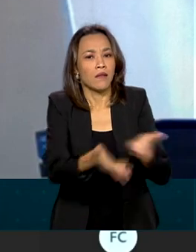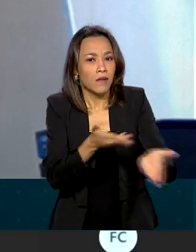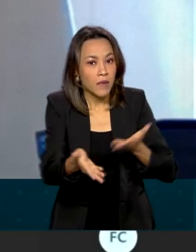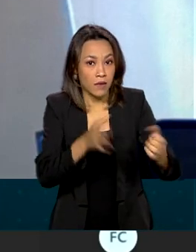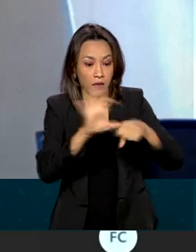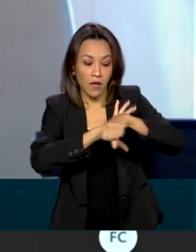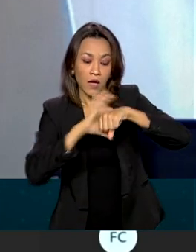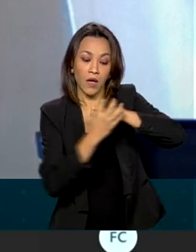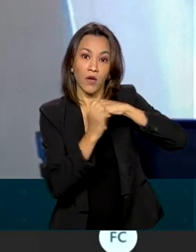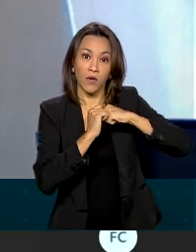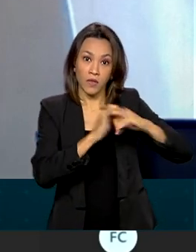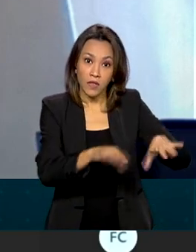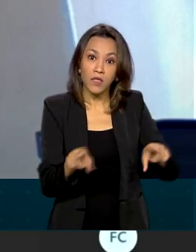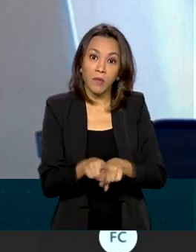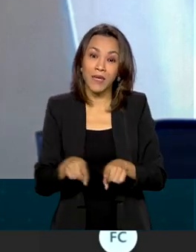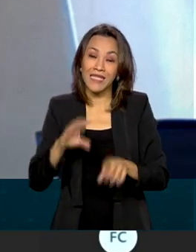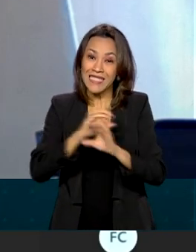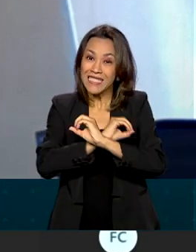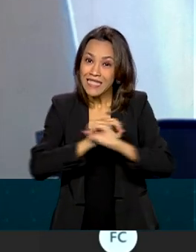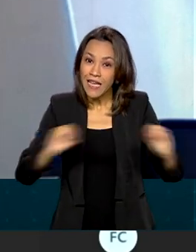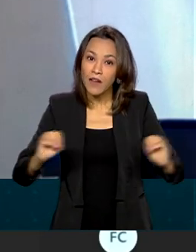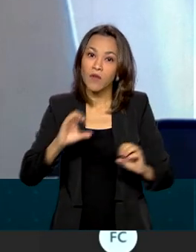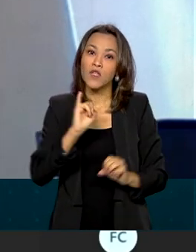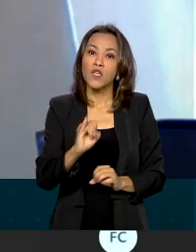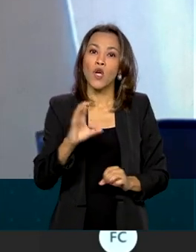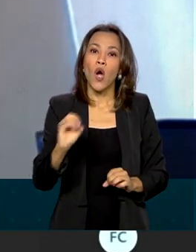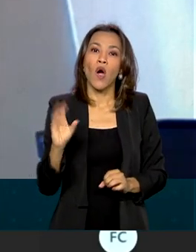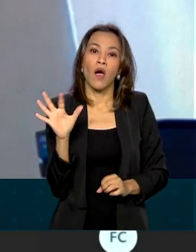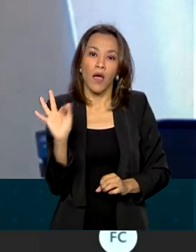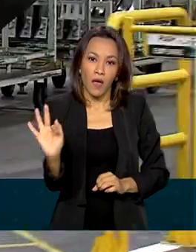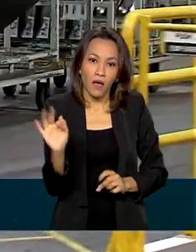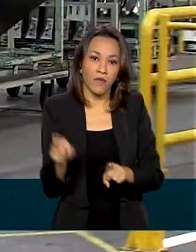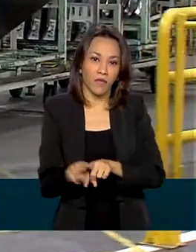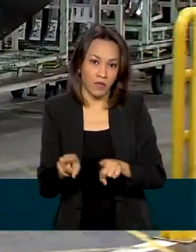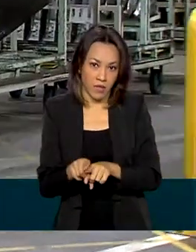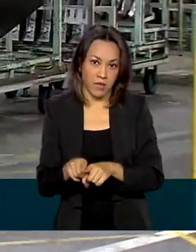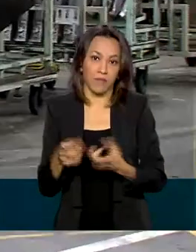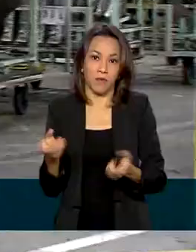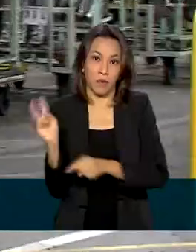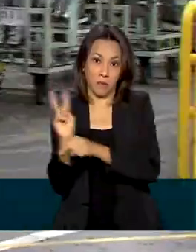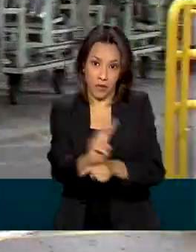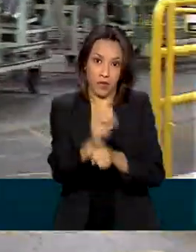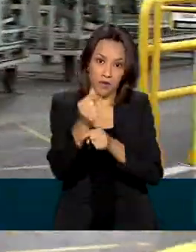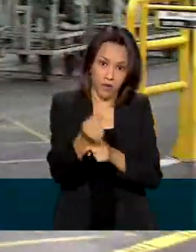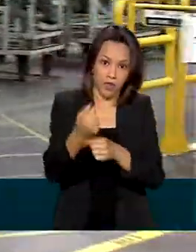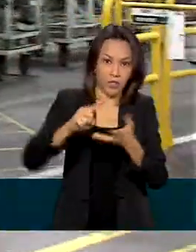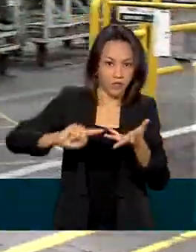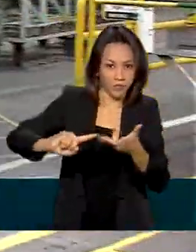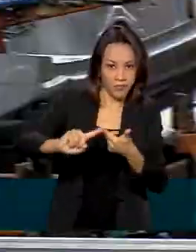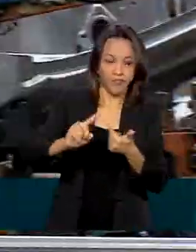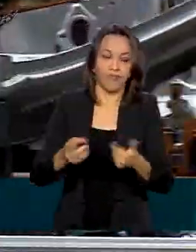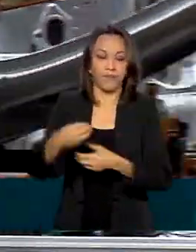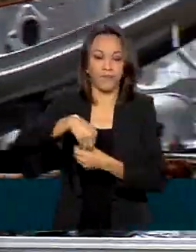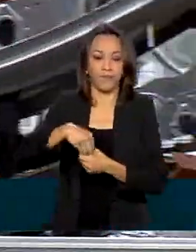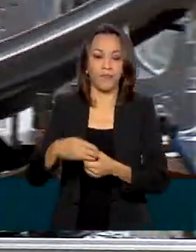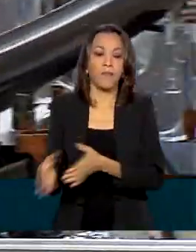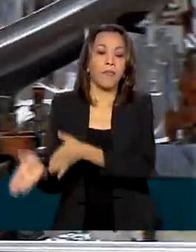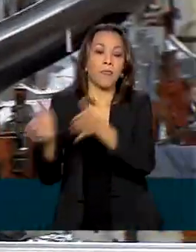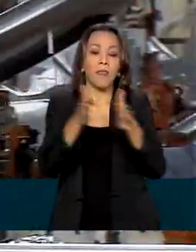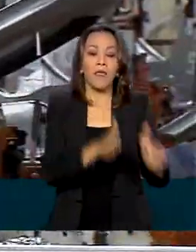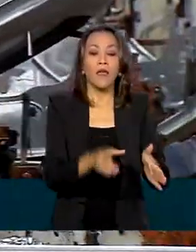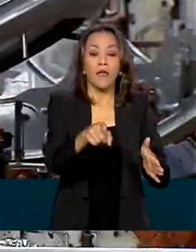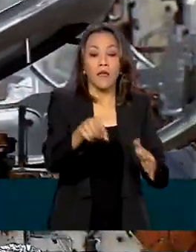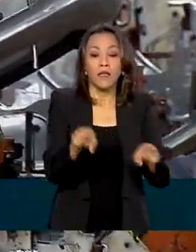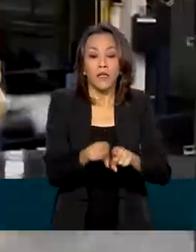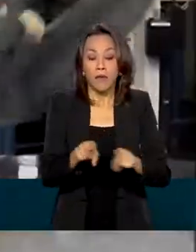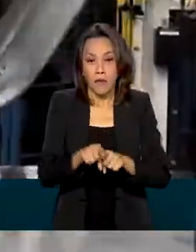a zero da alíquota do IOF, incidente sobre as operações de crédito. Com as medidas de apoio aos setores produtivos,